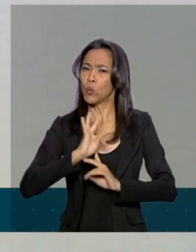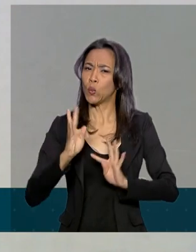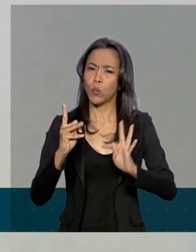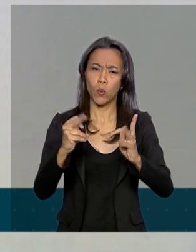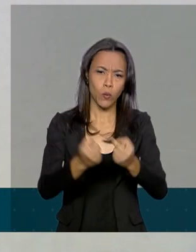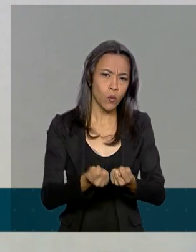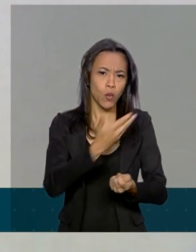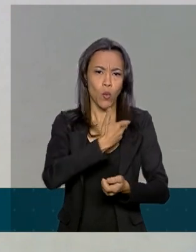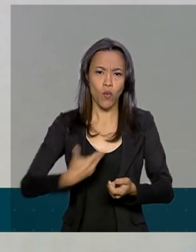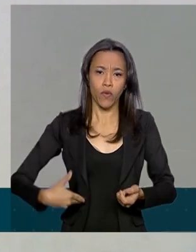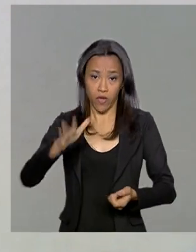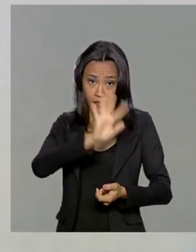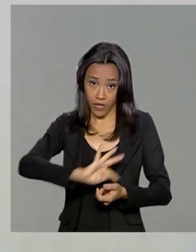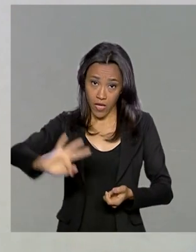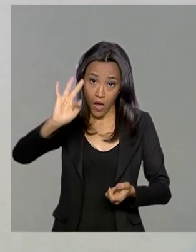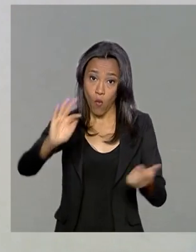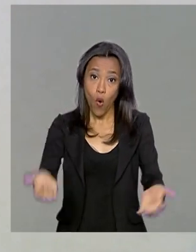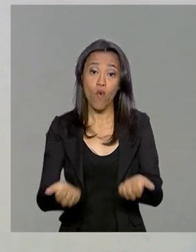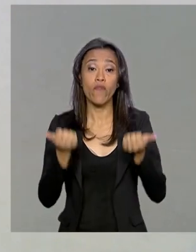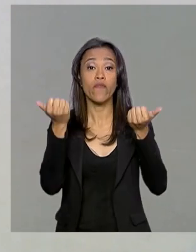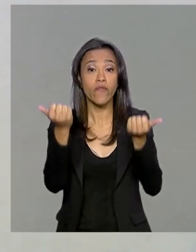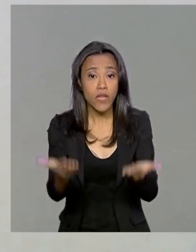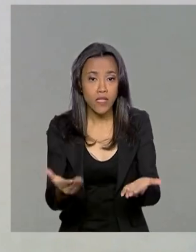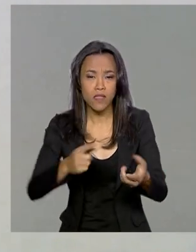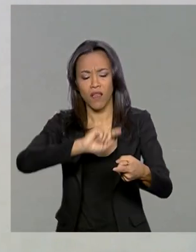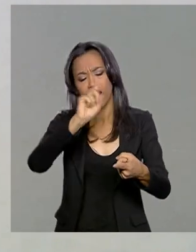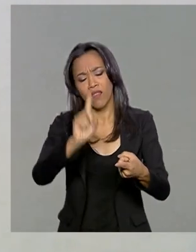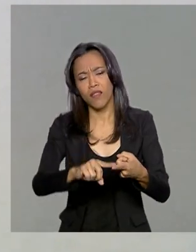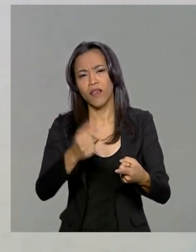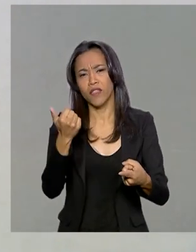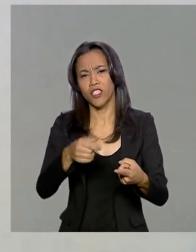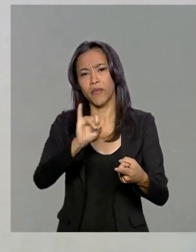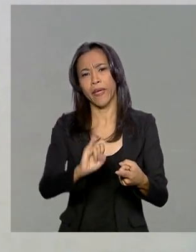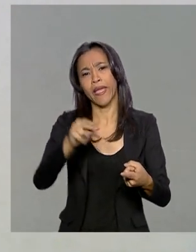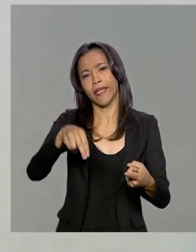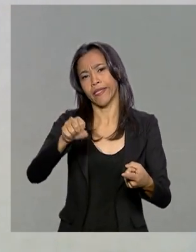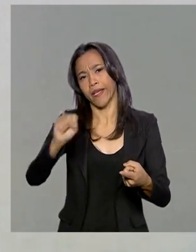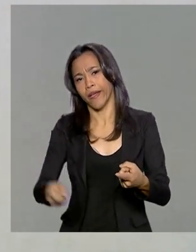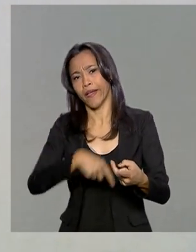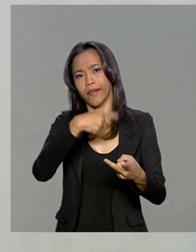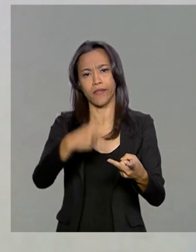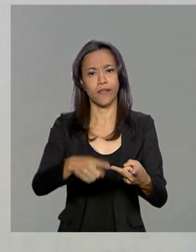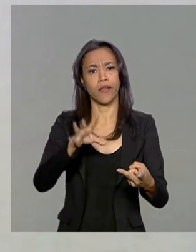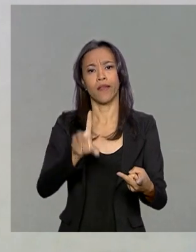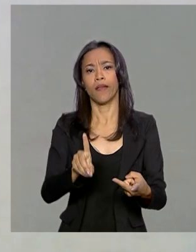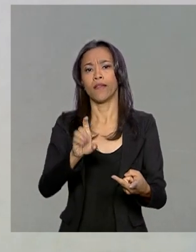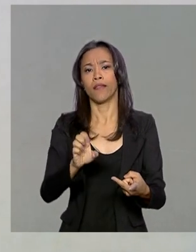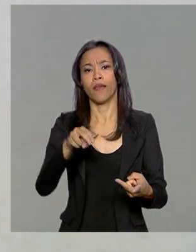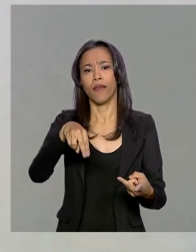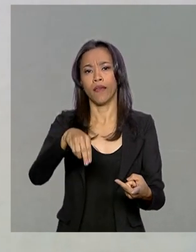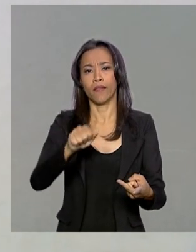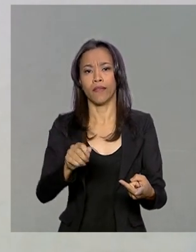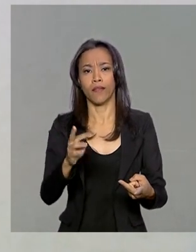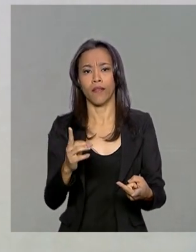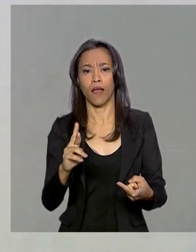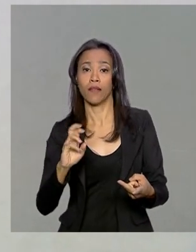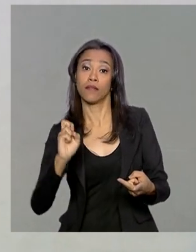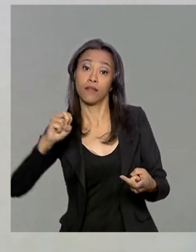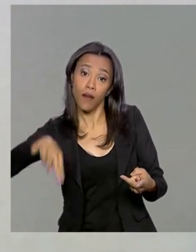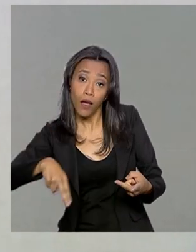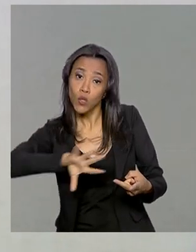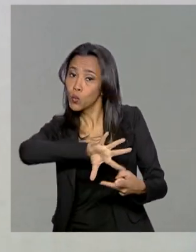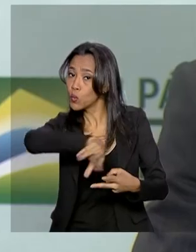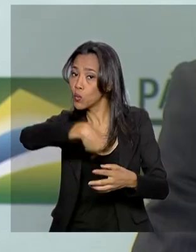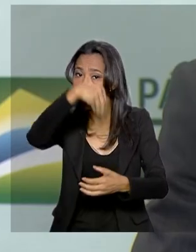o que o governo federal oferece de serviço, desde o prestado pelo INSS ou pelo Denatran, por exemplo, esteja disponível